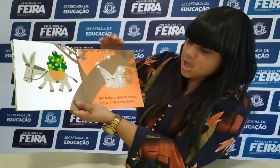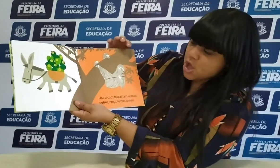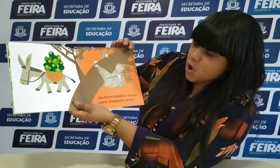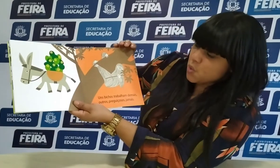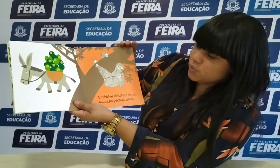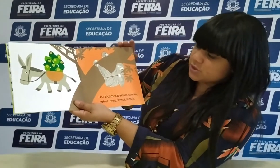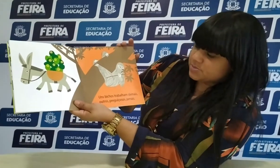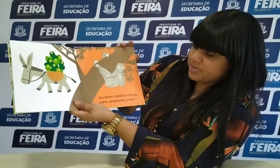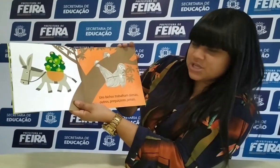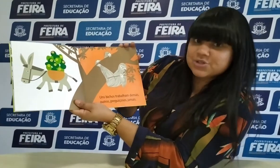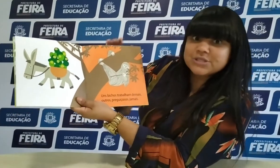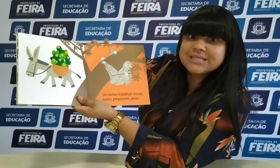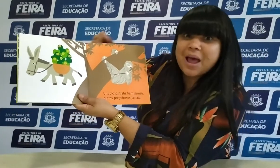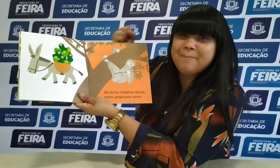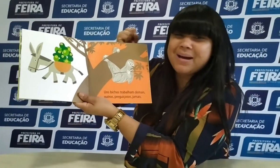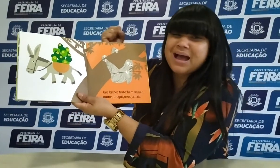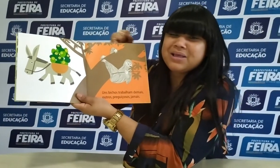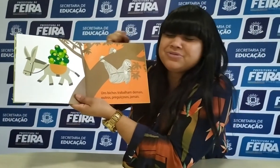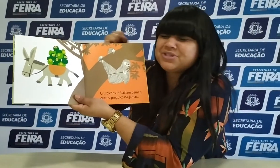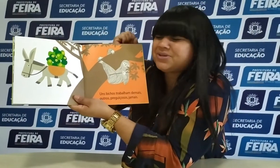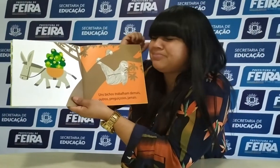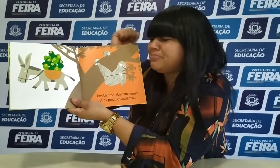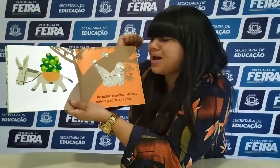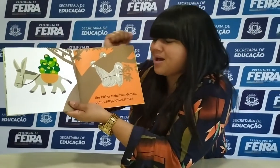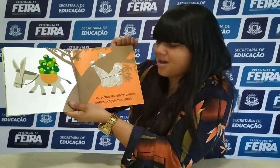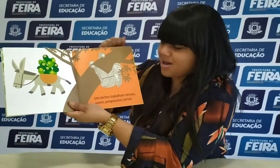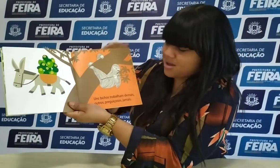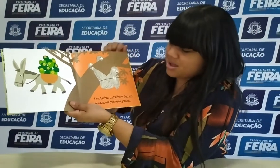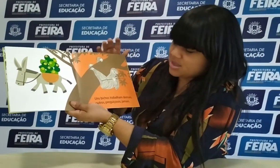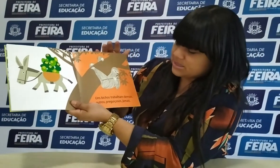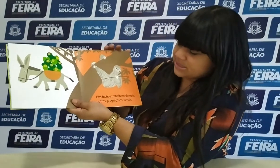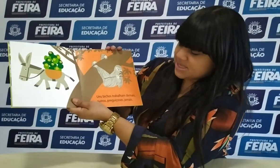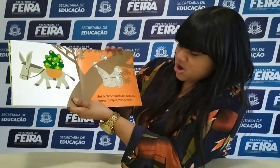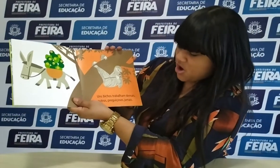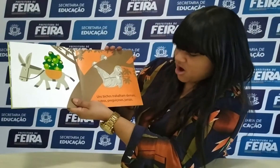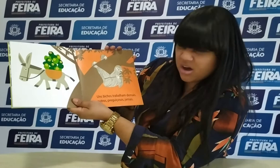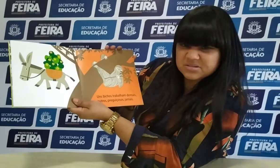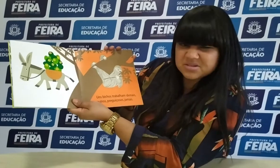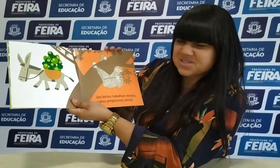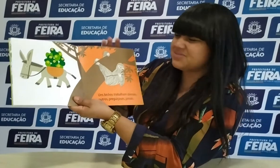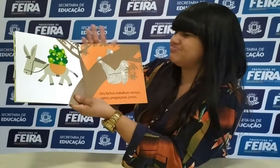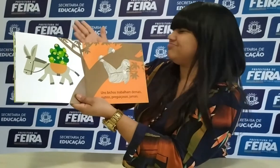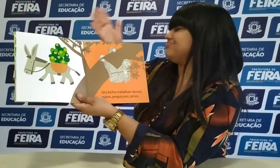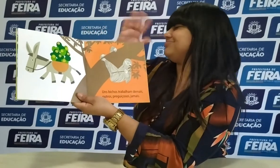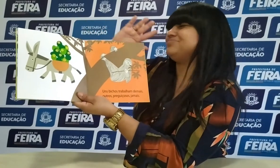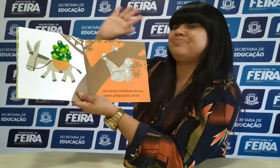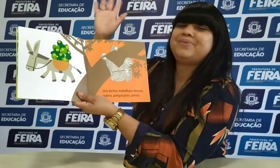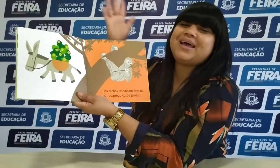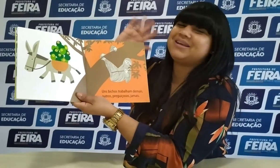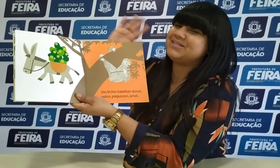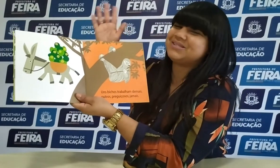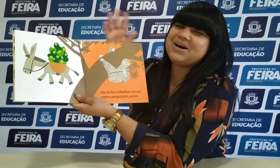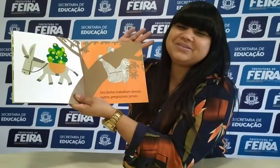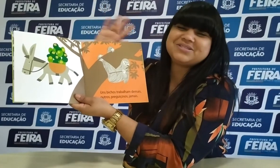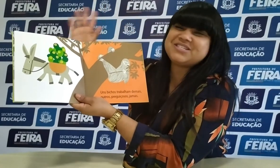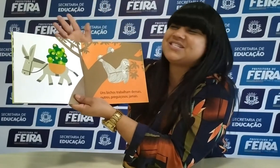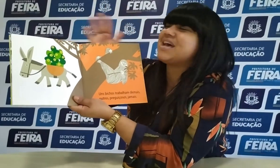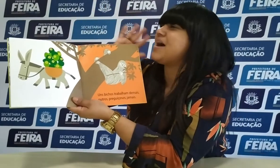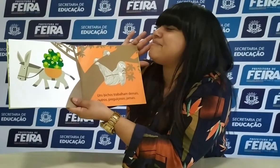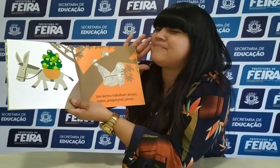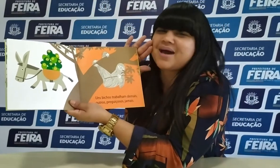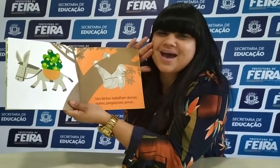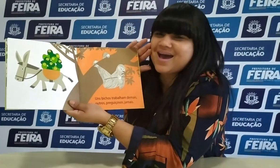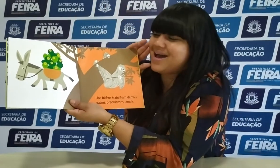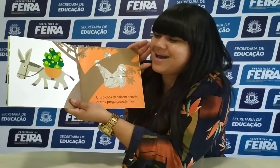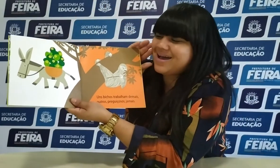Uns bichos trabalham demais. Outros, preguiçosos,